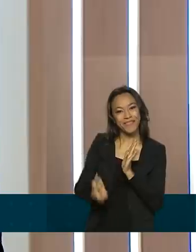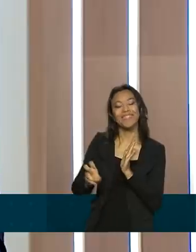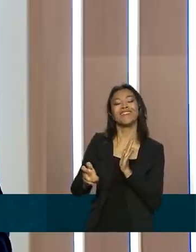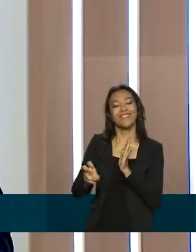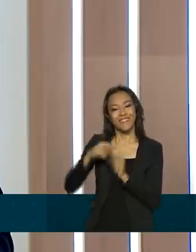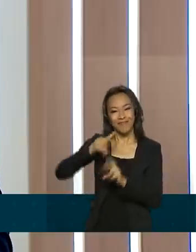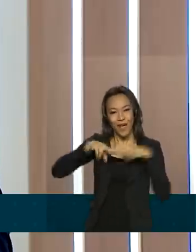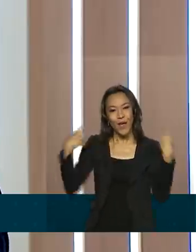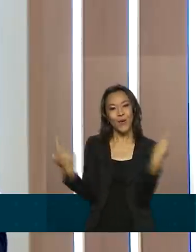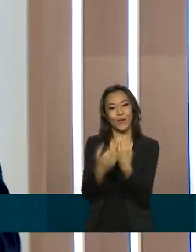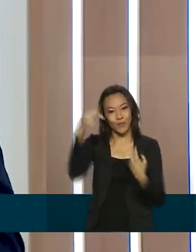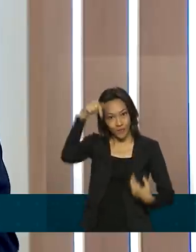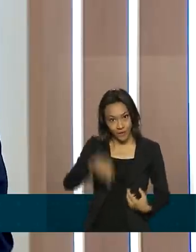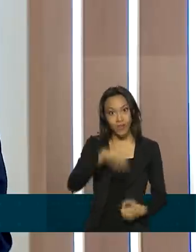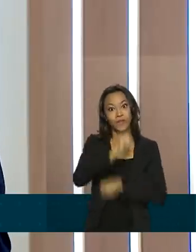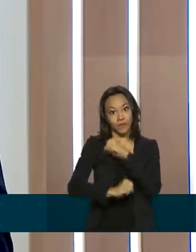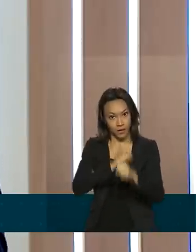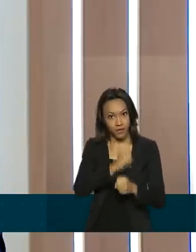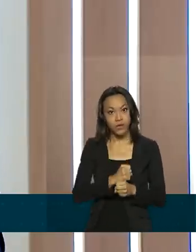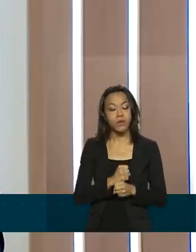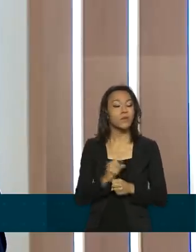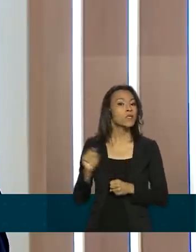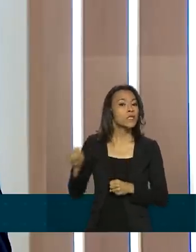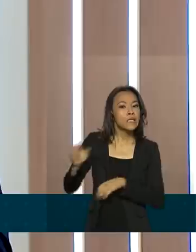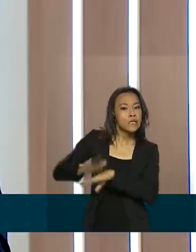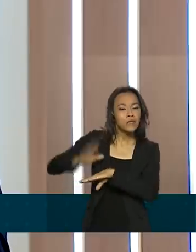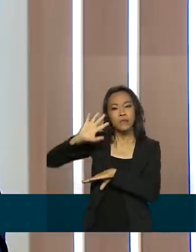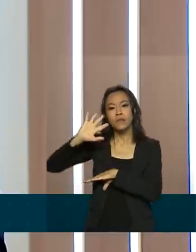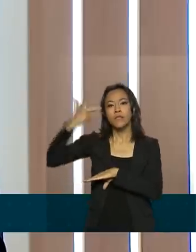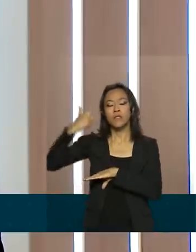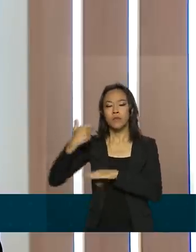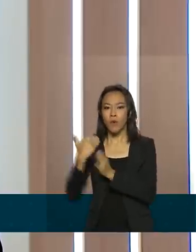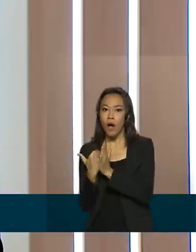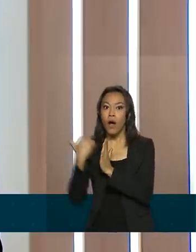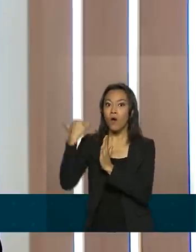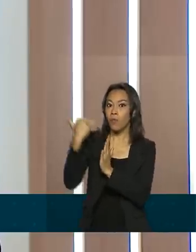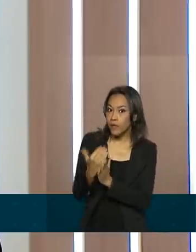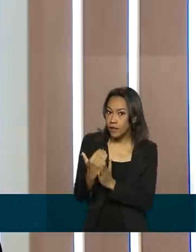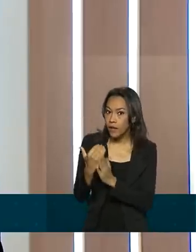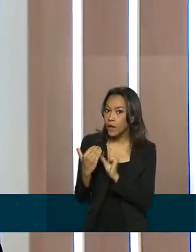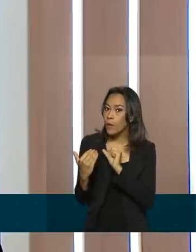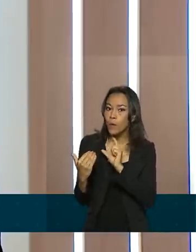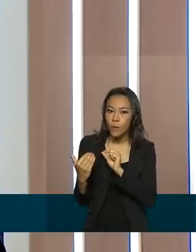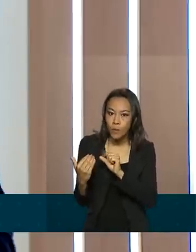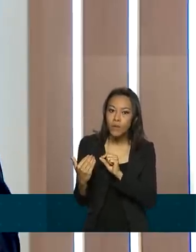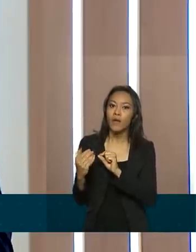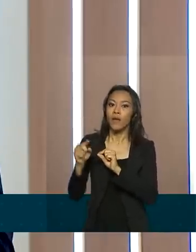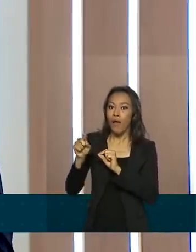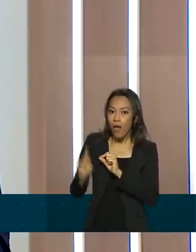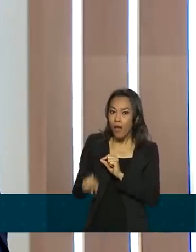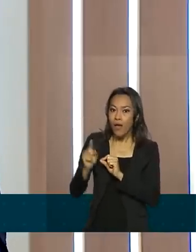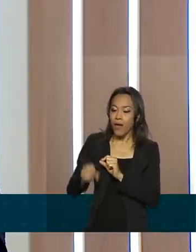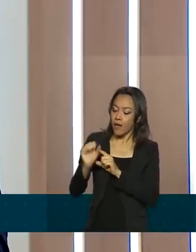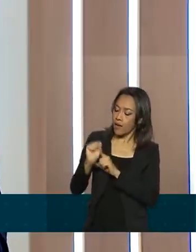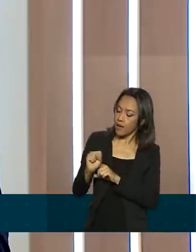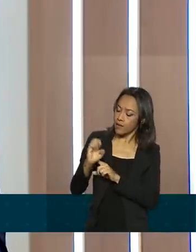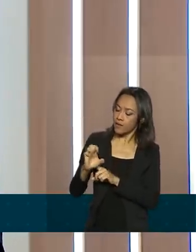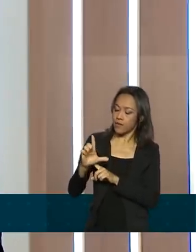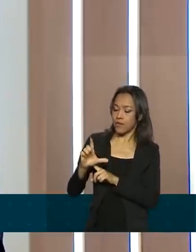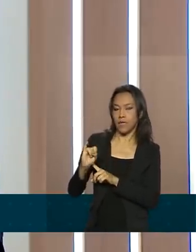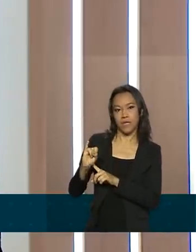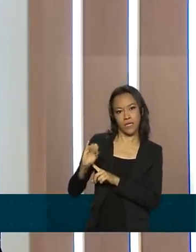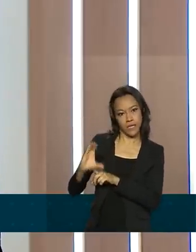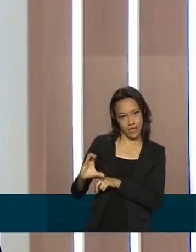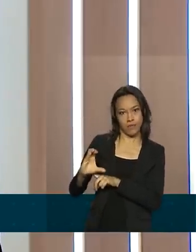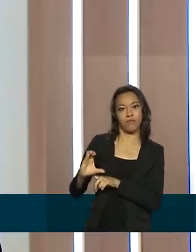oficial deste ano, ordinária, e decidiu aumentar a taxa Selic, que é a taxa de referência para toda a economia, em 1